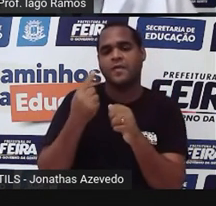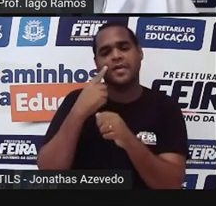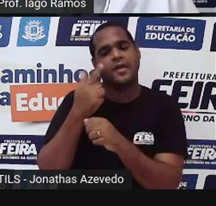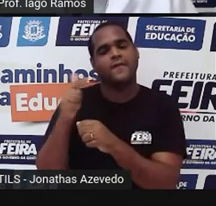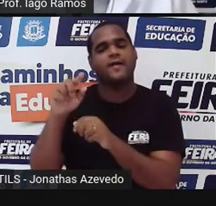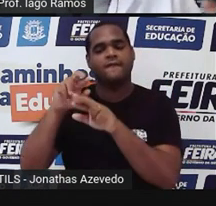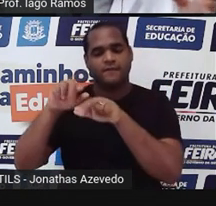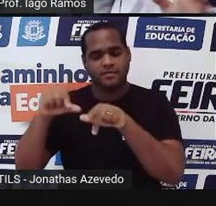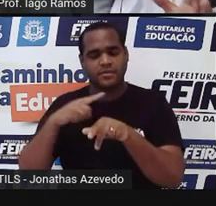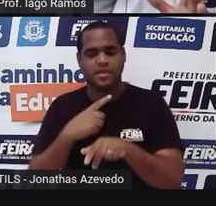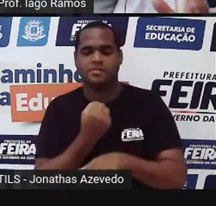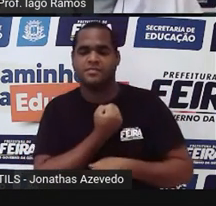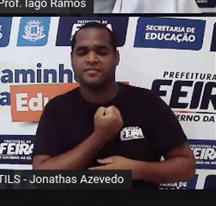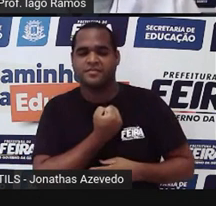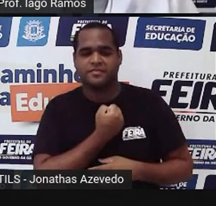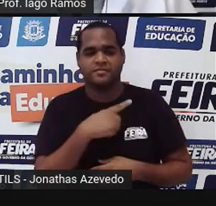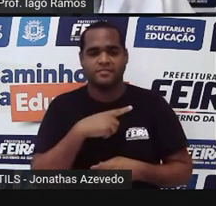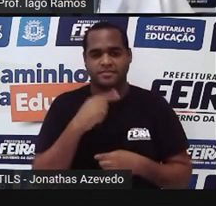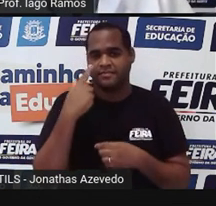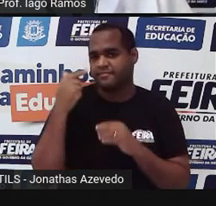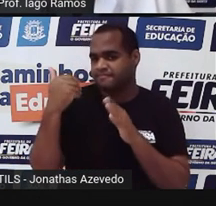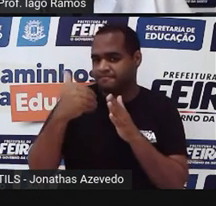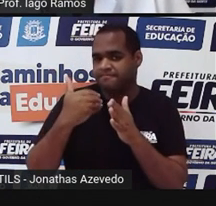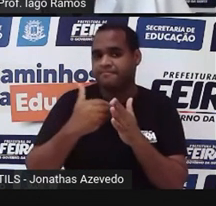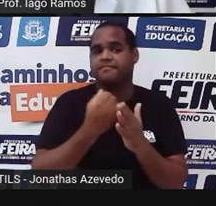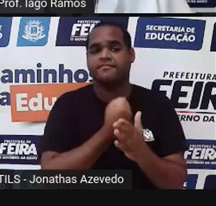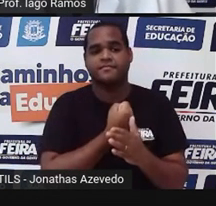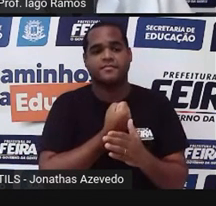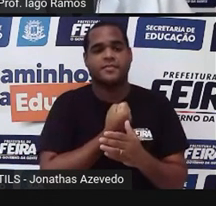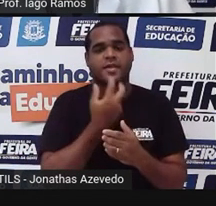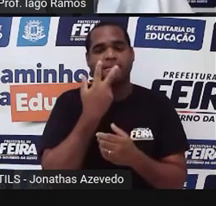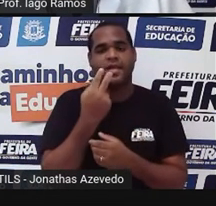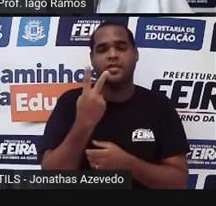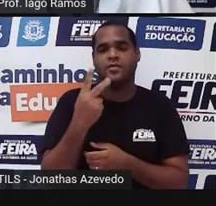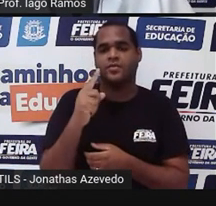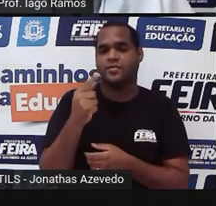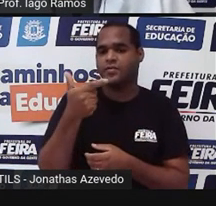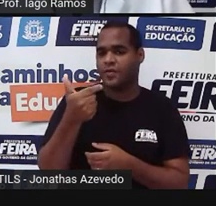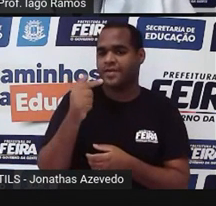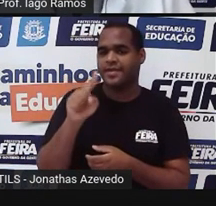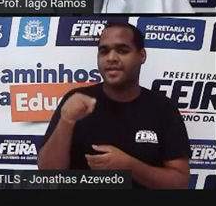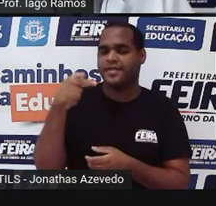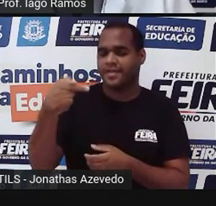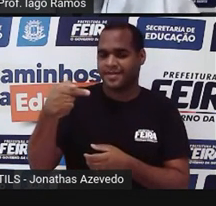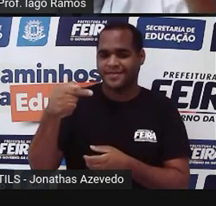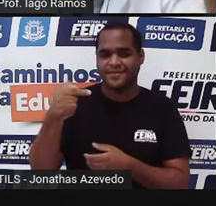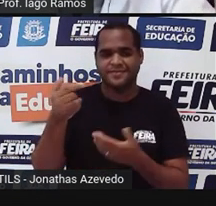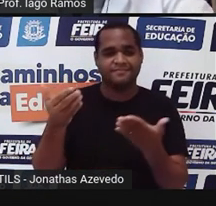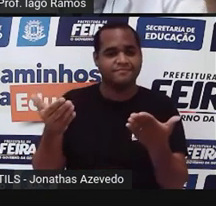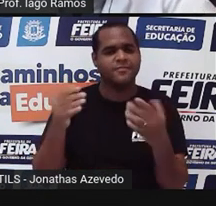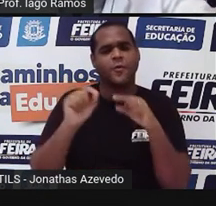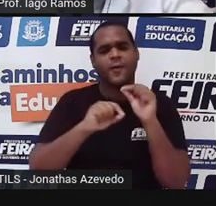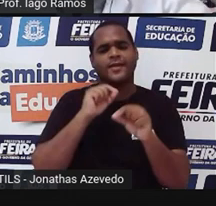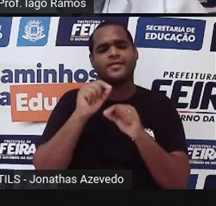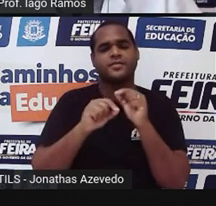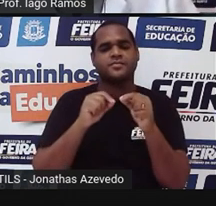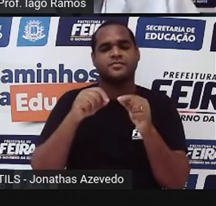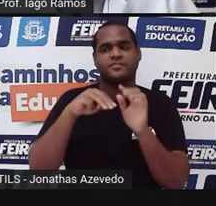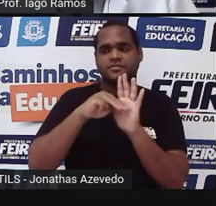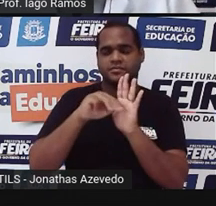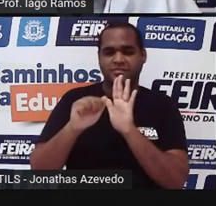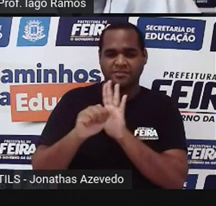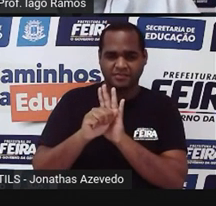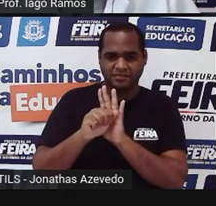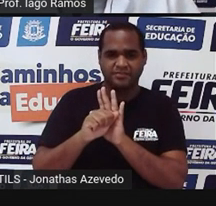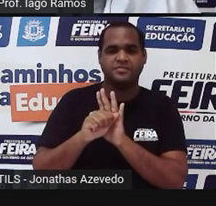números. E aí a gente aproxima esse número para 212,7. Ou seja, o a média aritmética